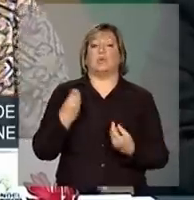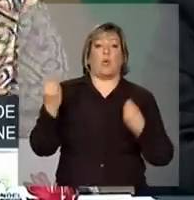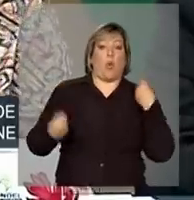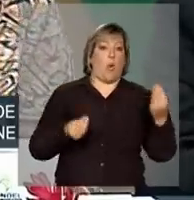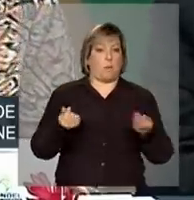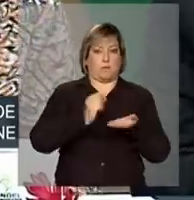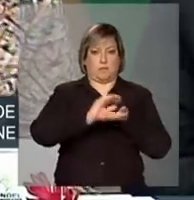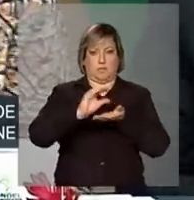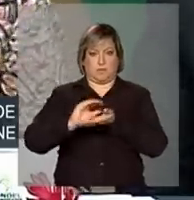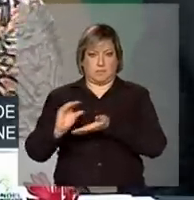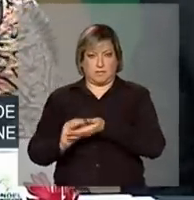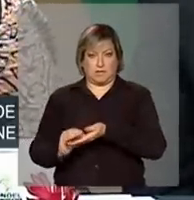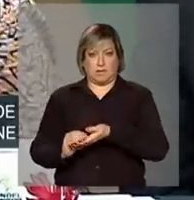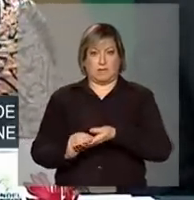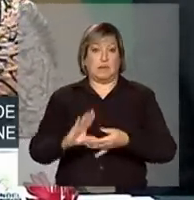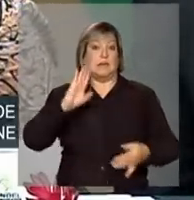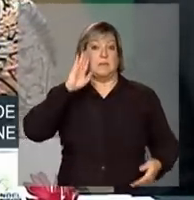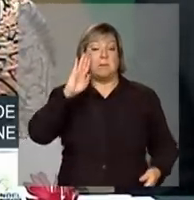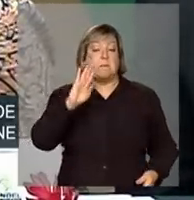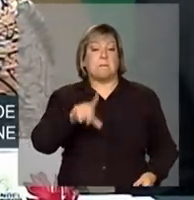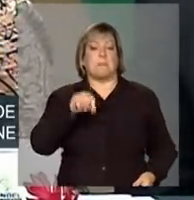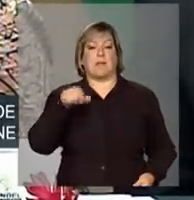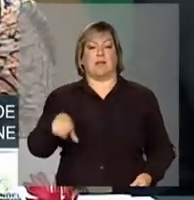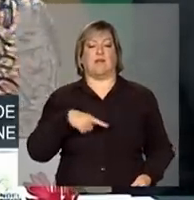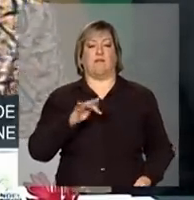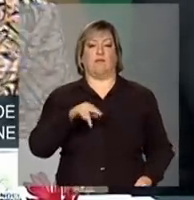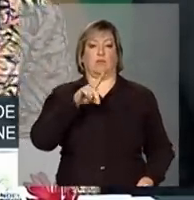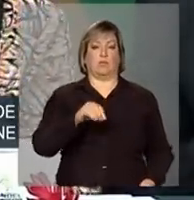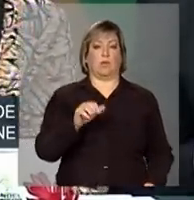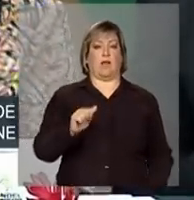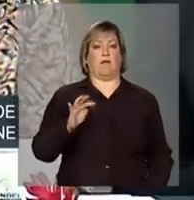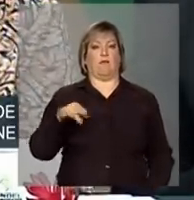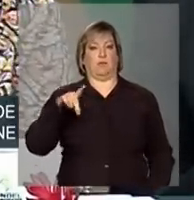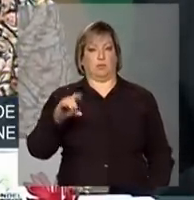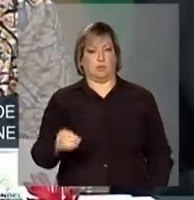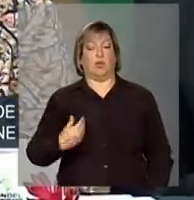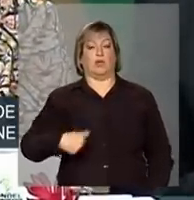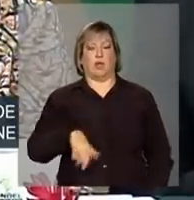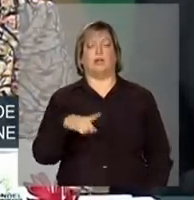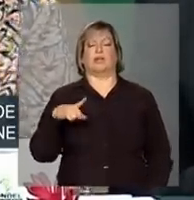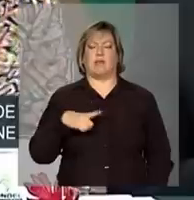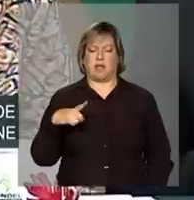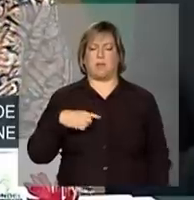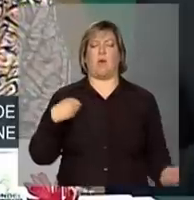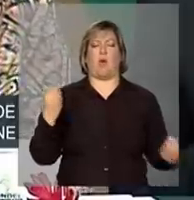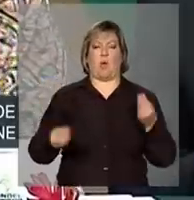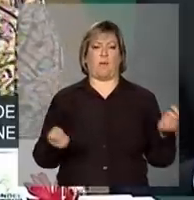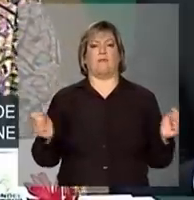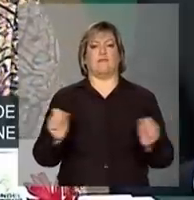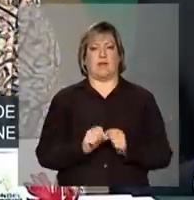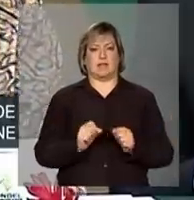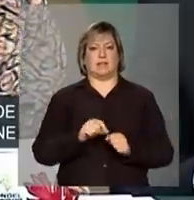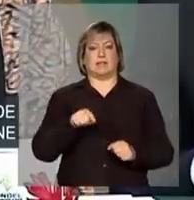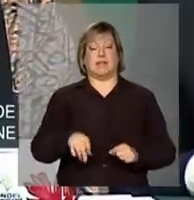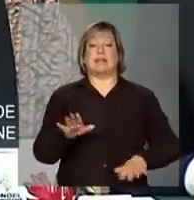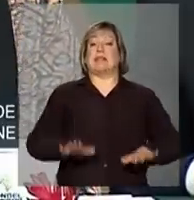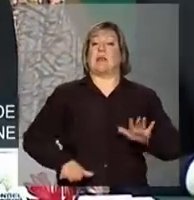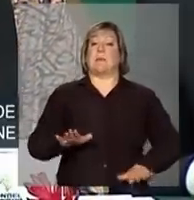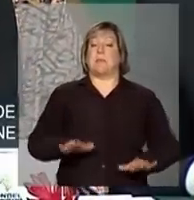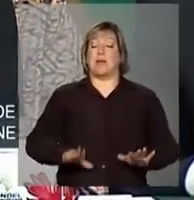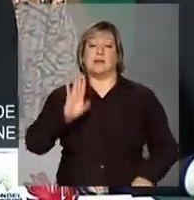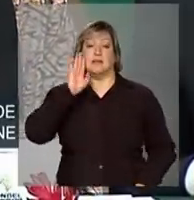repassa. Seria preferível que fosse fundo a fundo. Nós temos como fazer isso. Depende de quem tenha